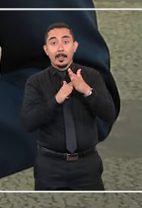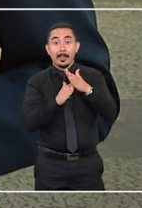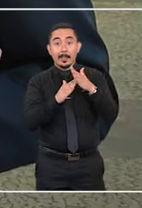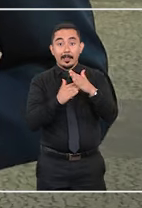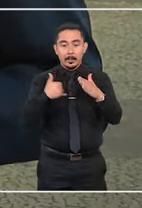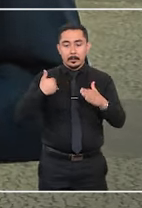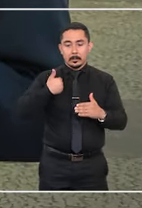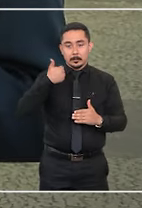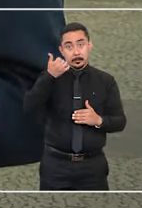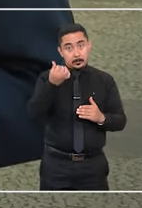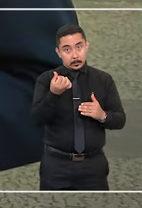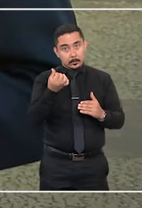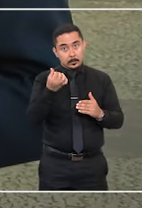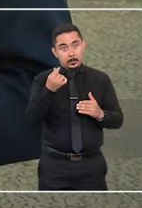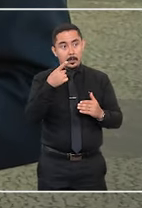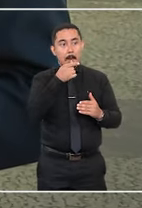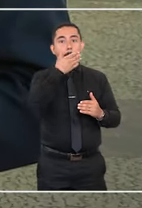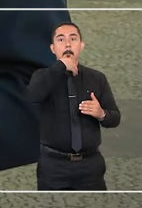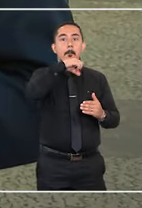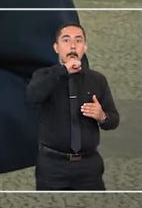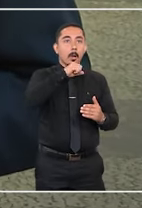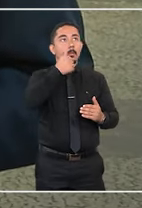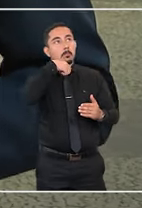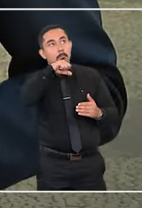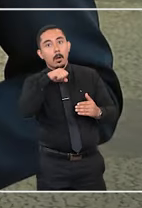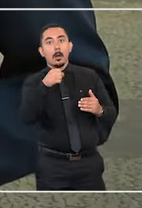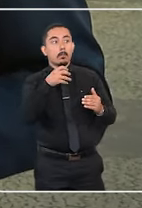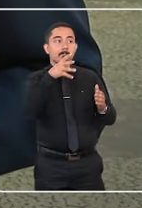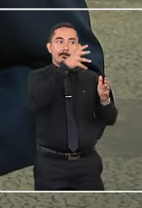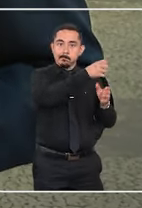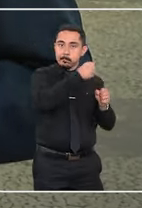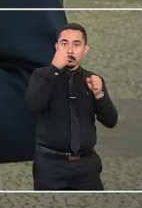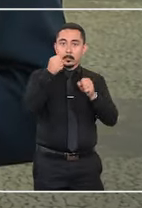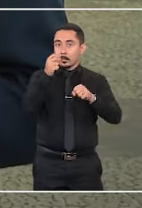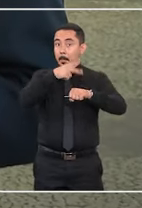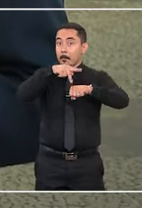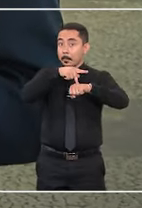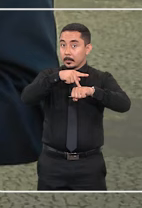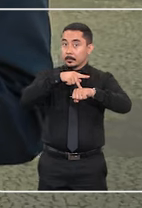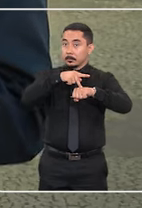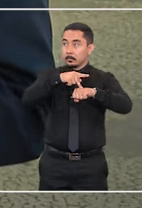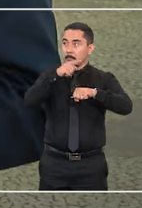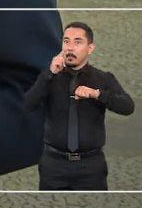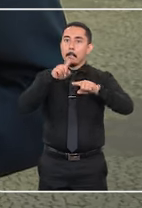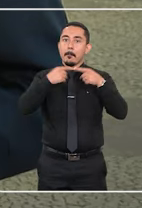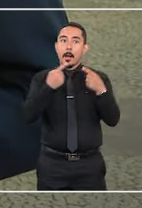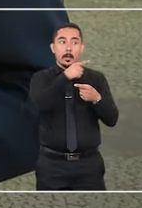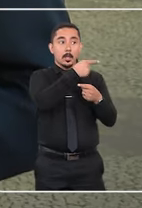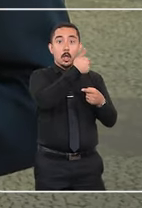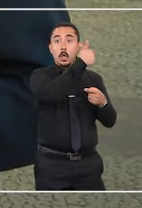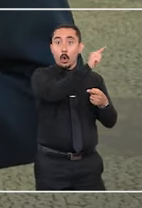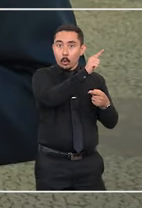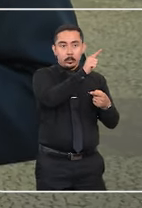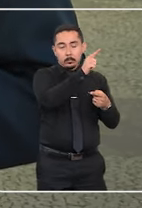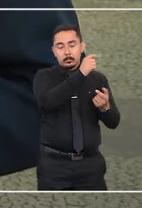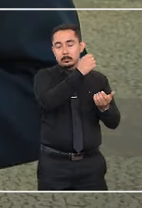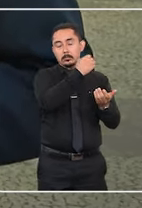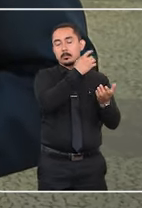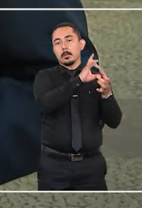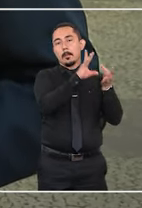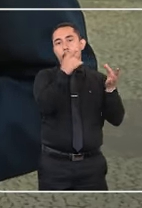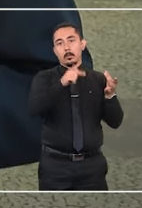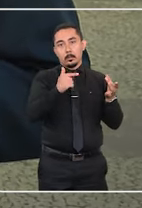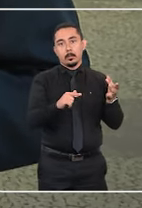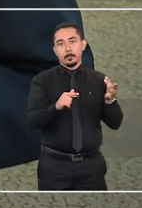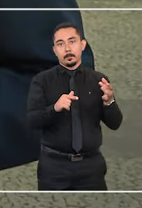adolescentes de até 16 anos levados por um dos pais para outro local sem autorização do parceiro ou de quem é